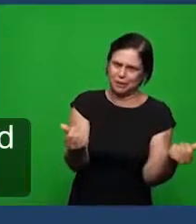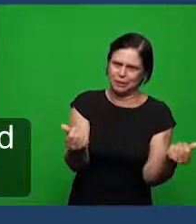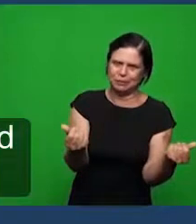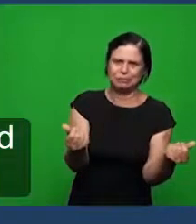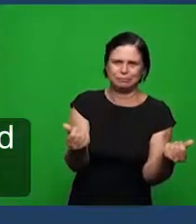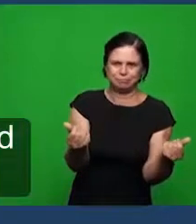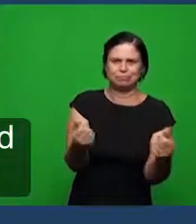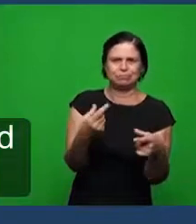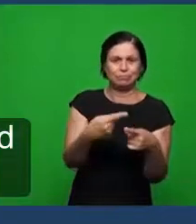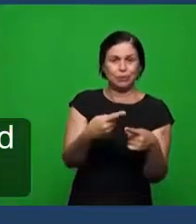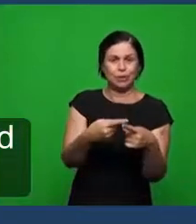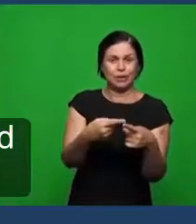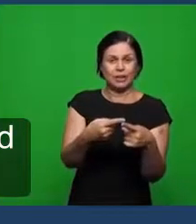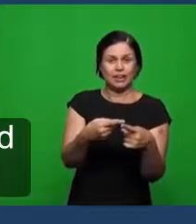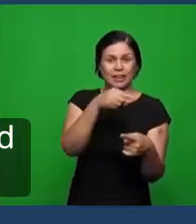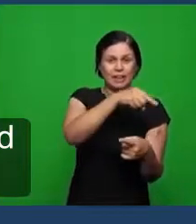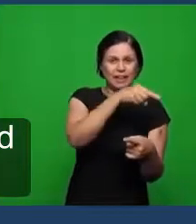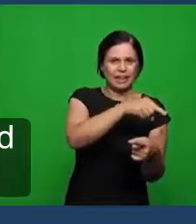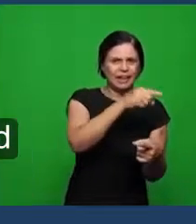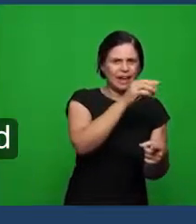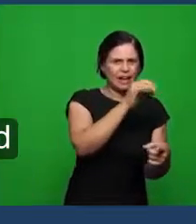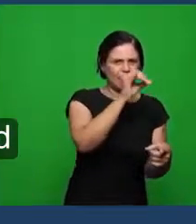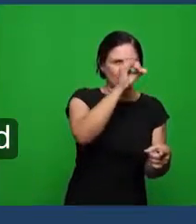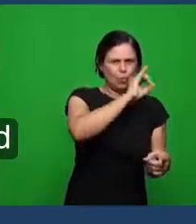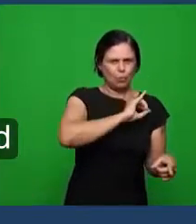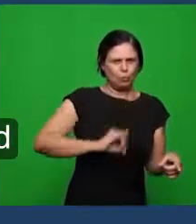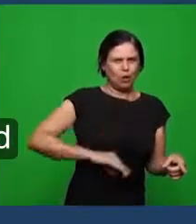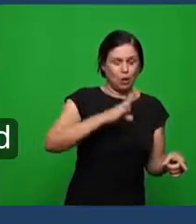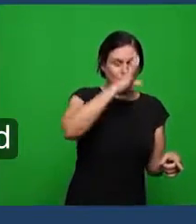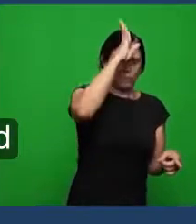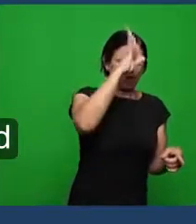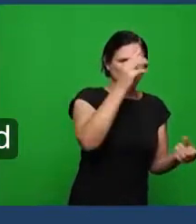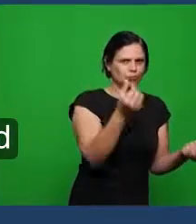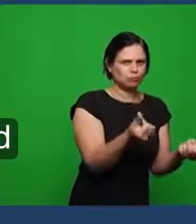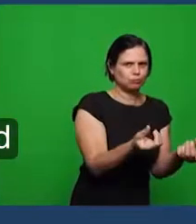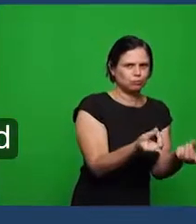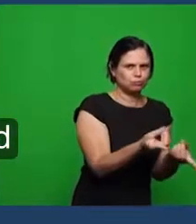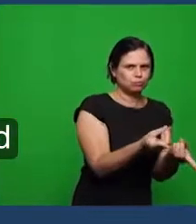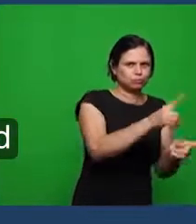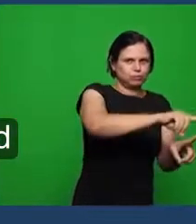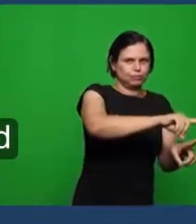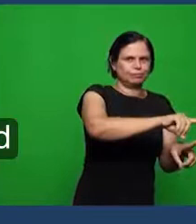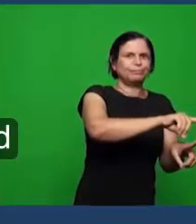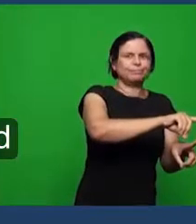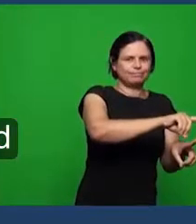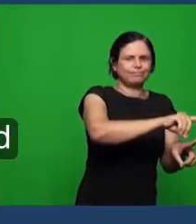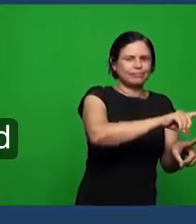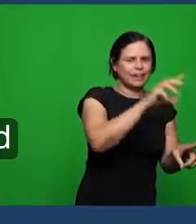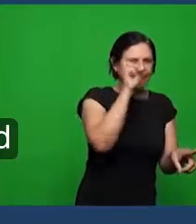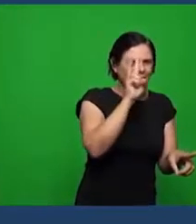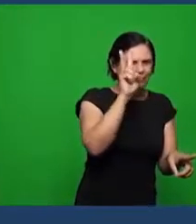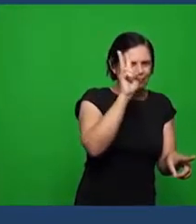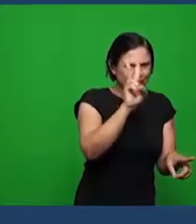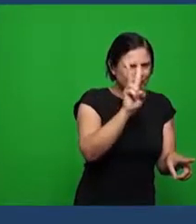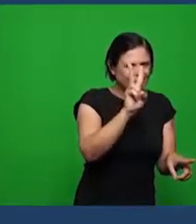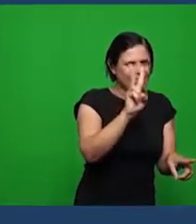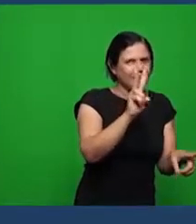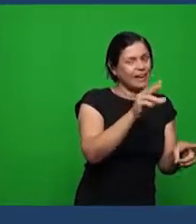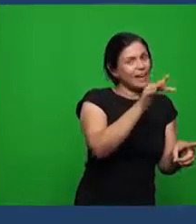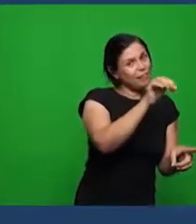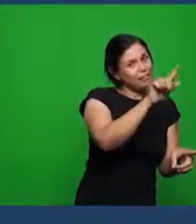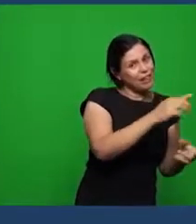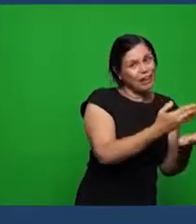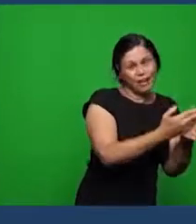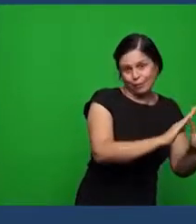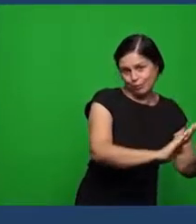levada ao campo do interesse humano e ali ela desaparece com a morte a morte da semente e no seu lugar